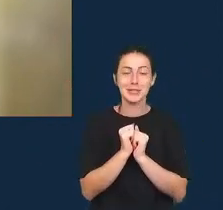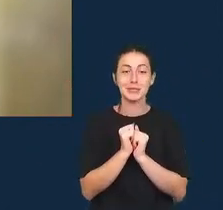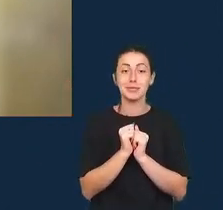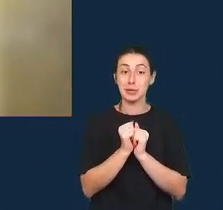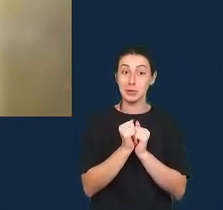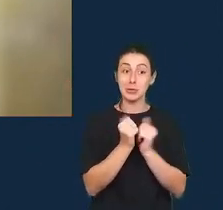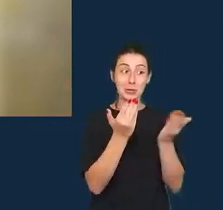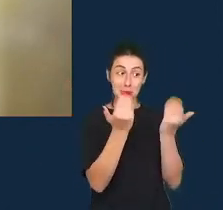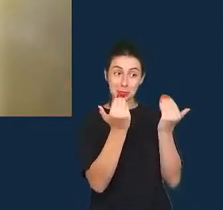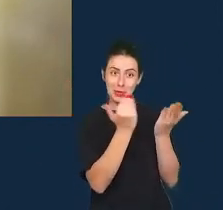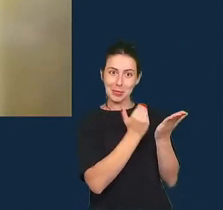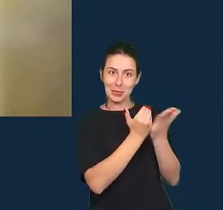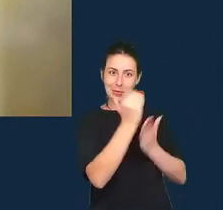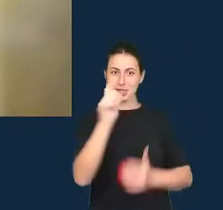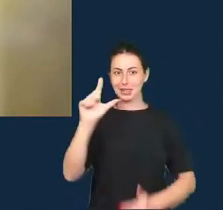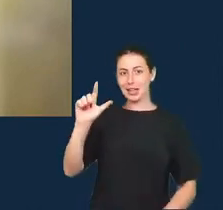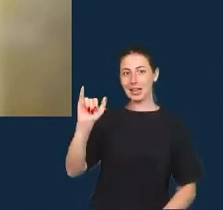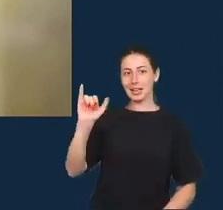Liliana